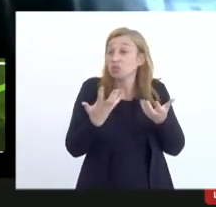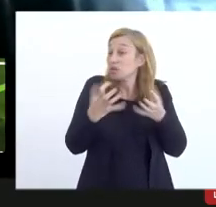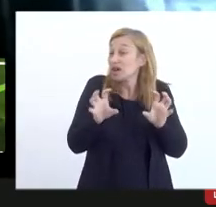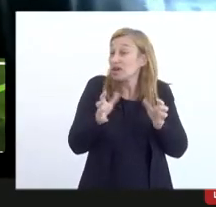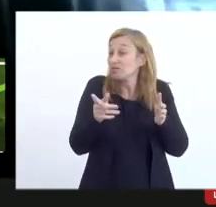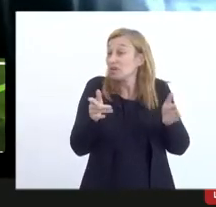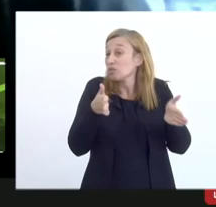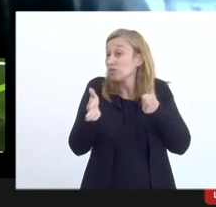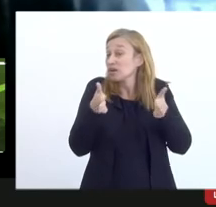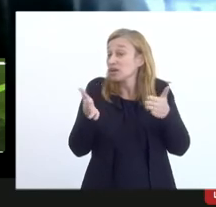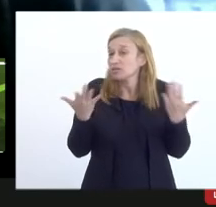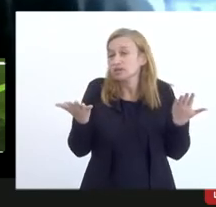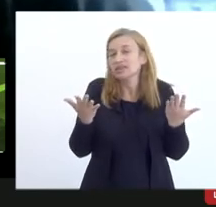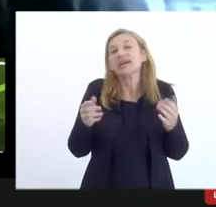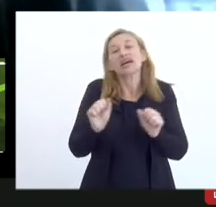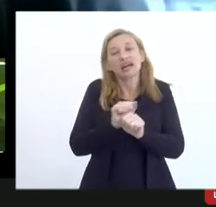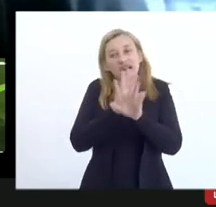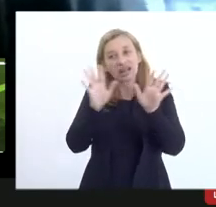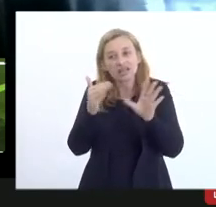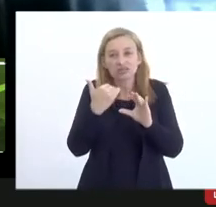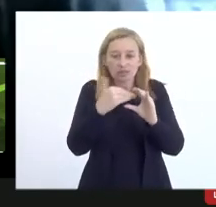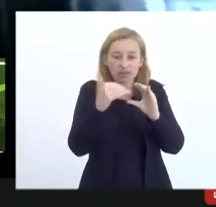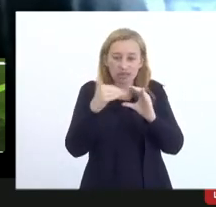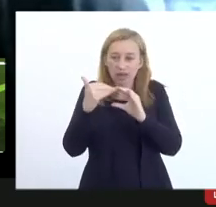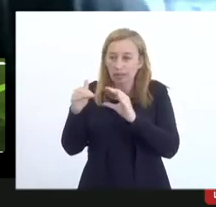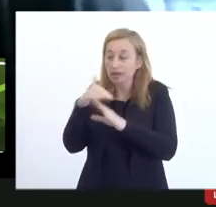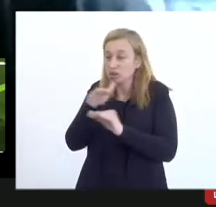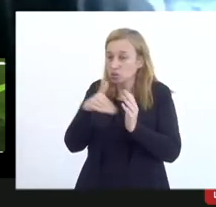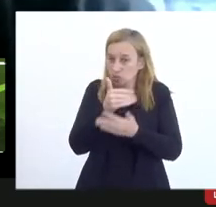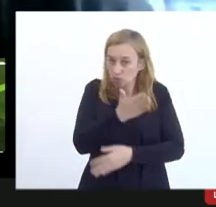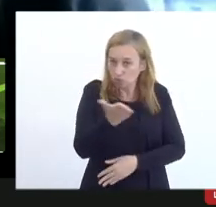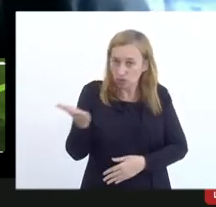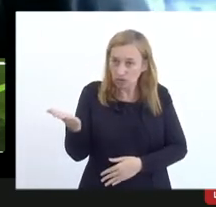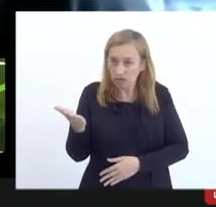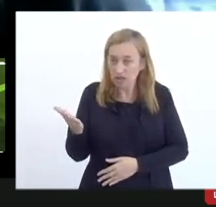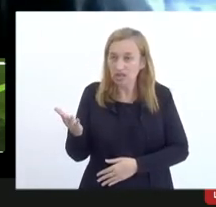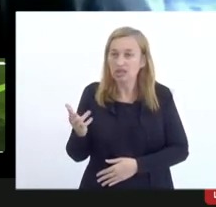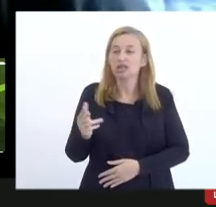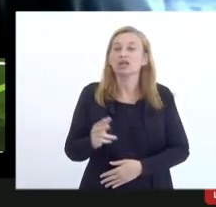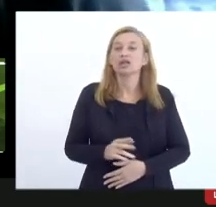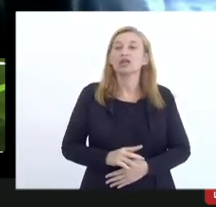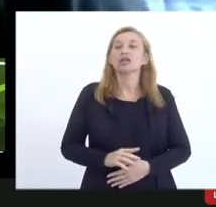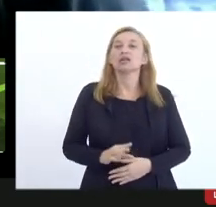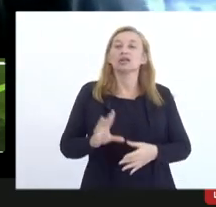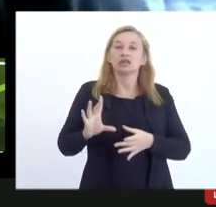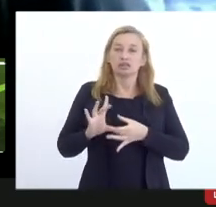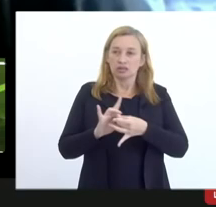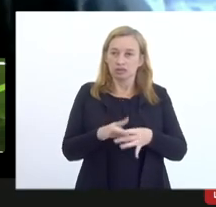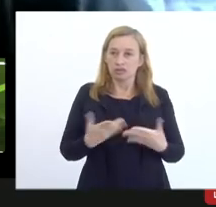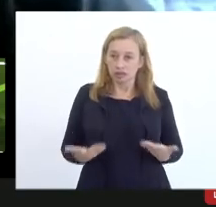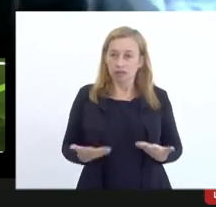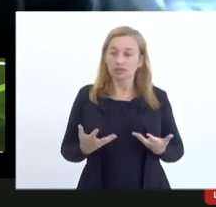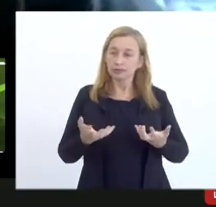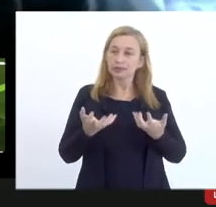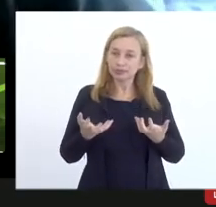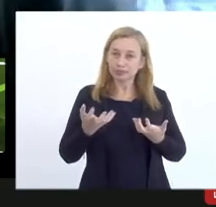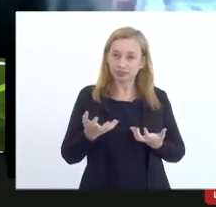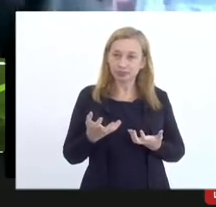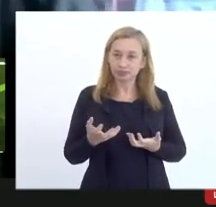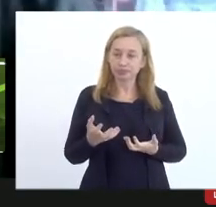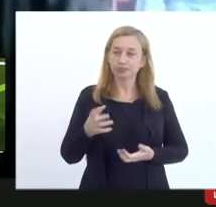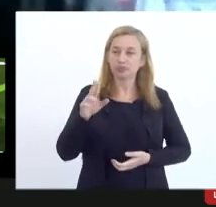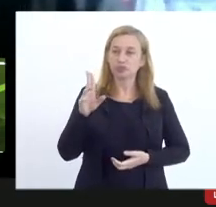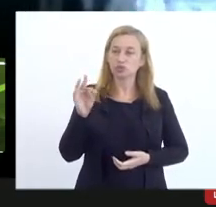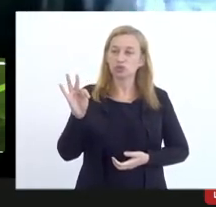para, é claro que a gente vai mandar para todos vocês a versão assim emendada, mas eu queria, o